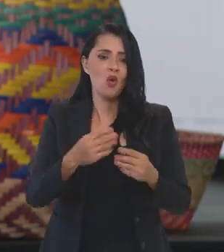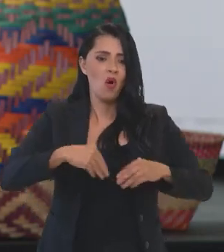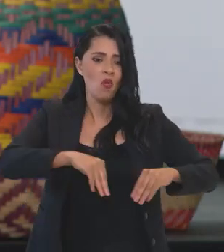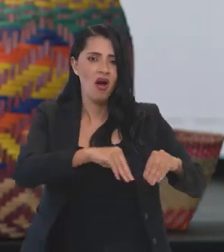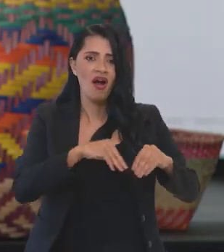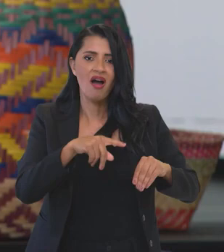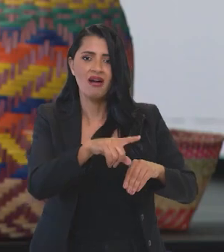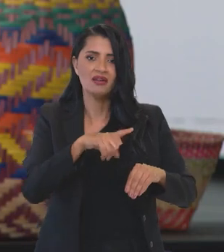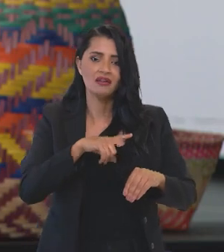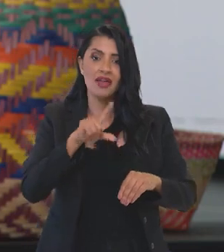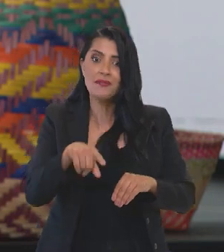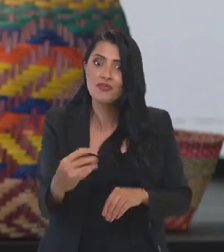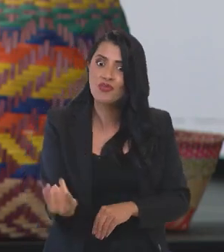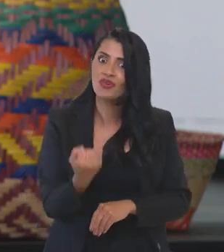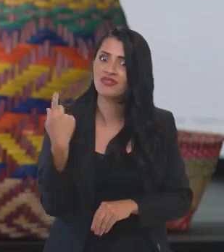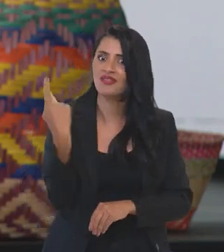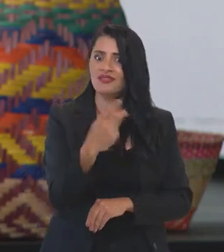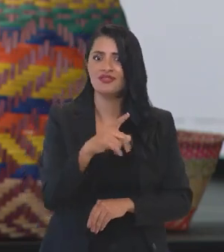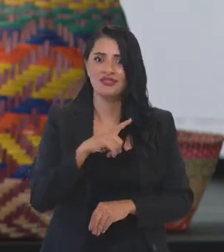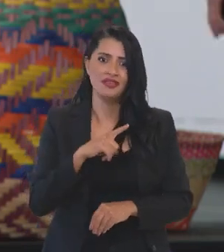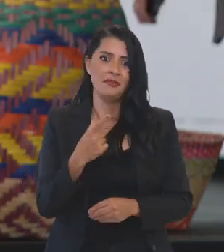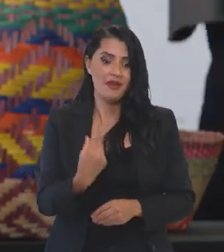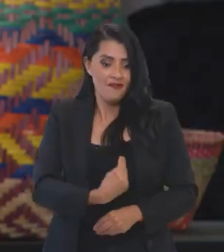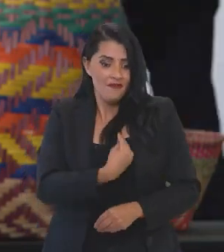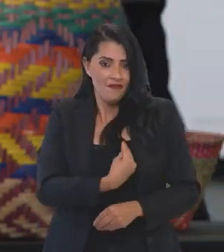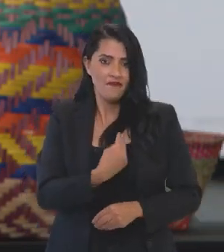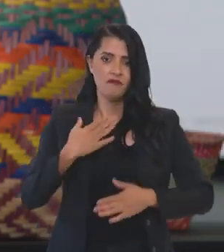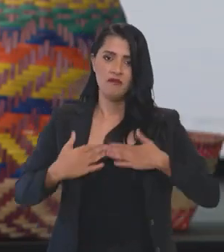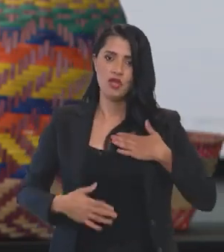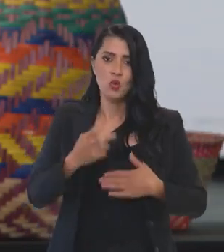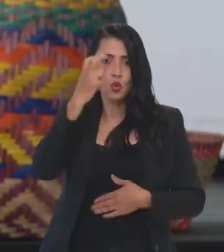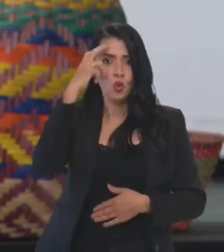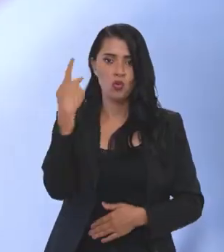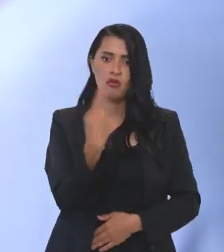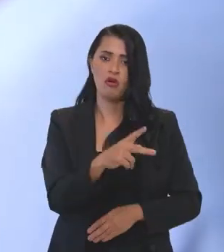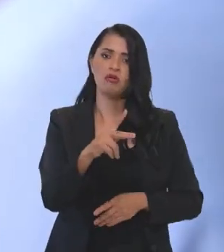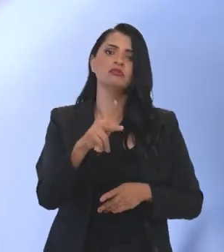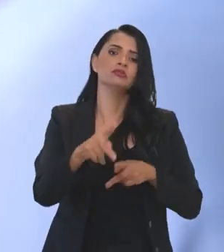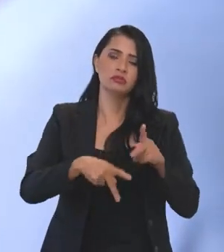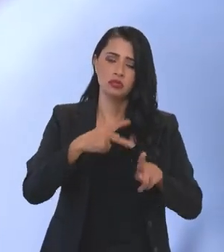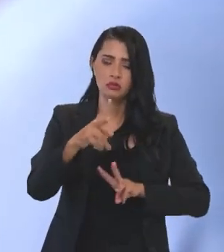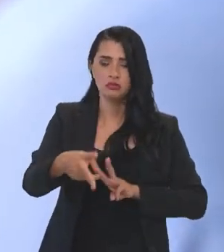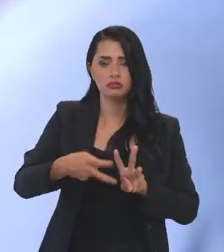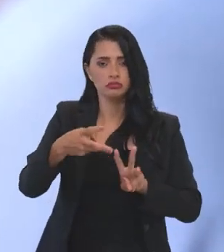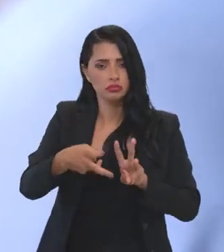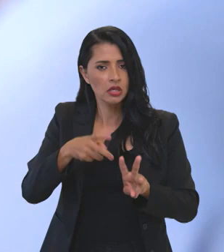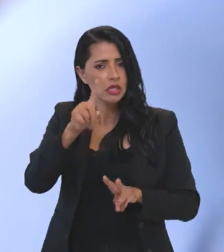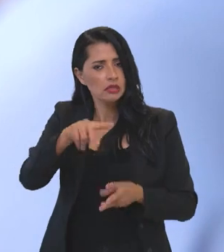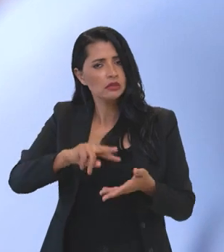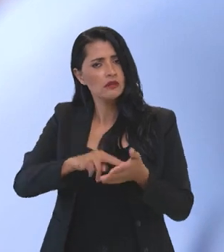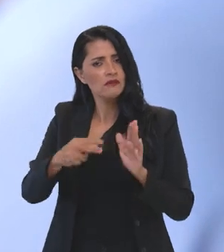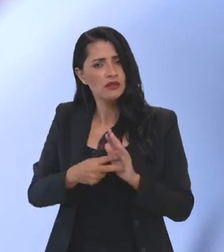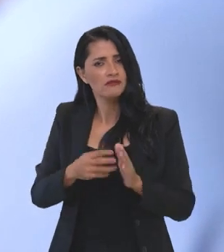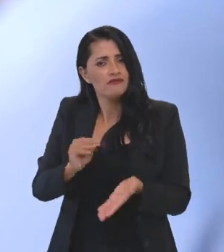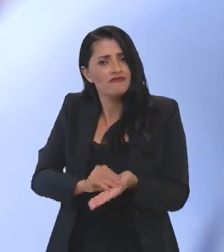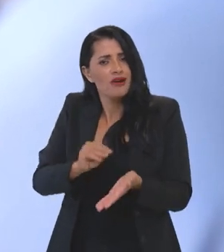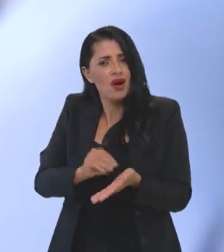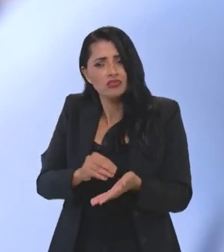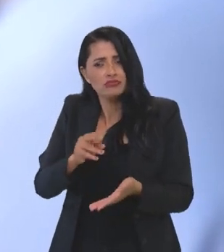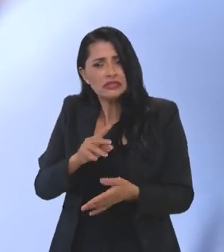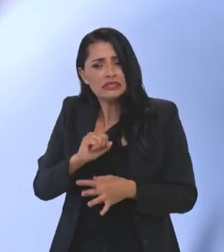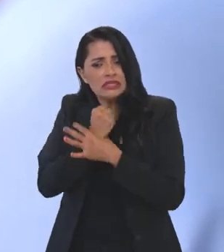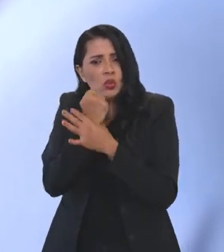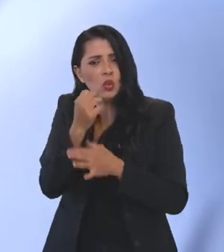desconsiderar áreas imprescindíveis à sobrevivência física e cultural dos povos indígenas. Significaria uma